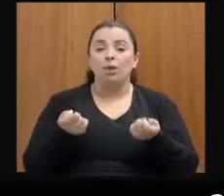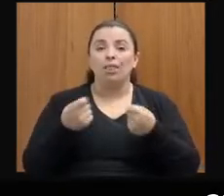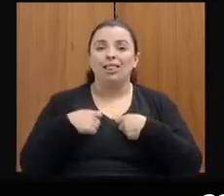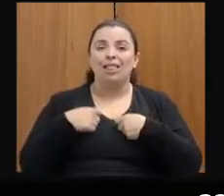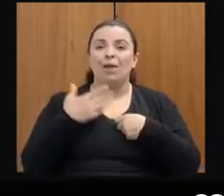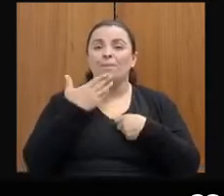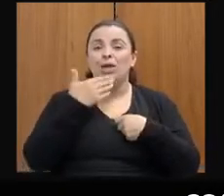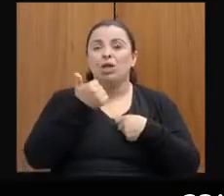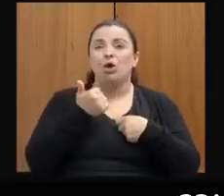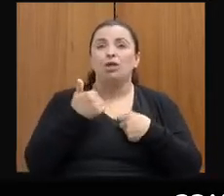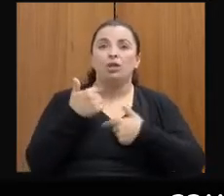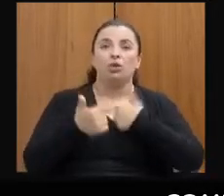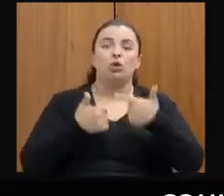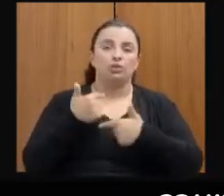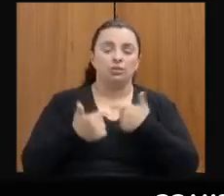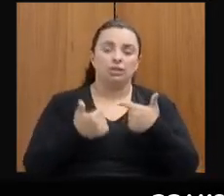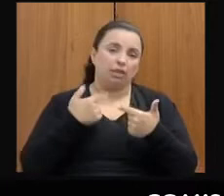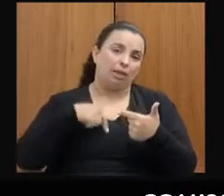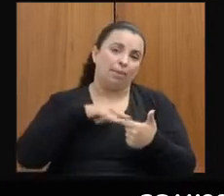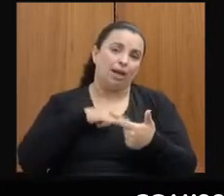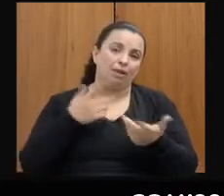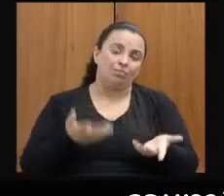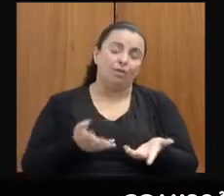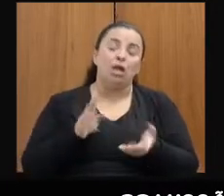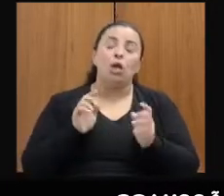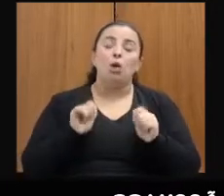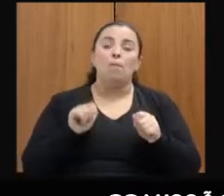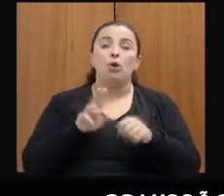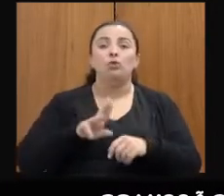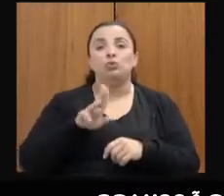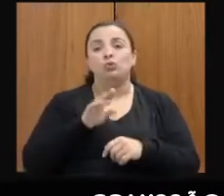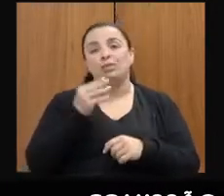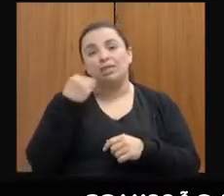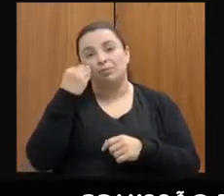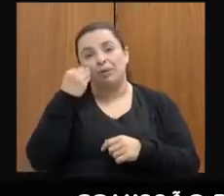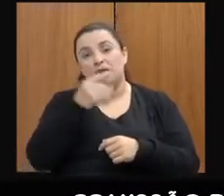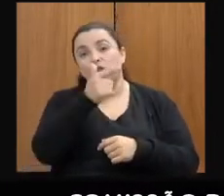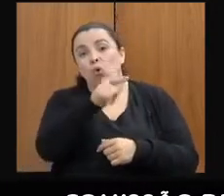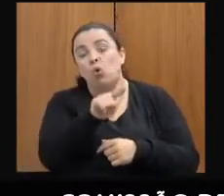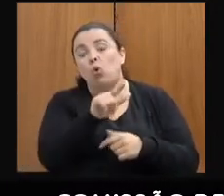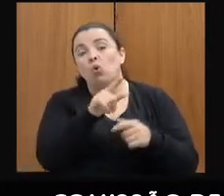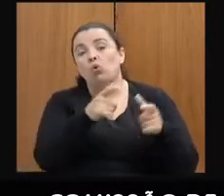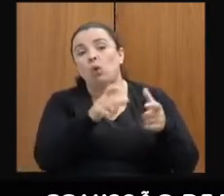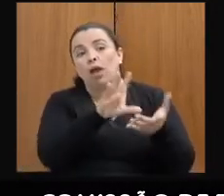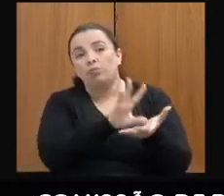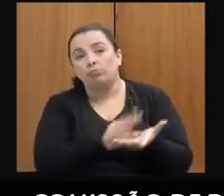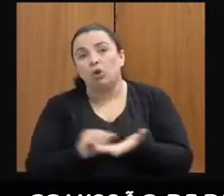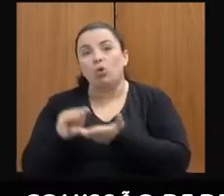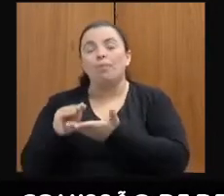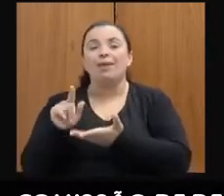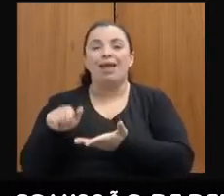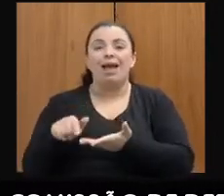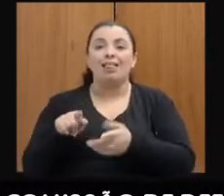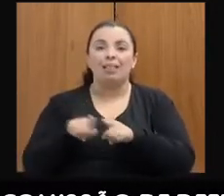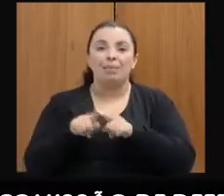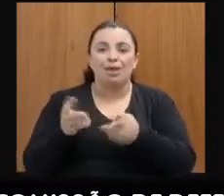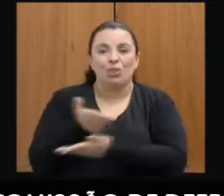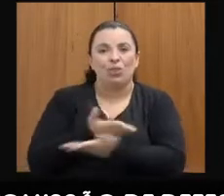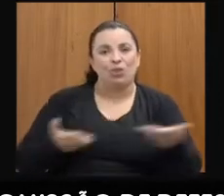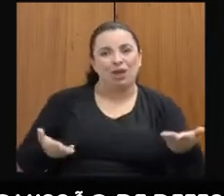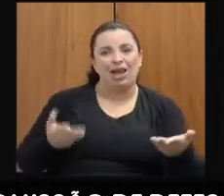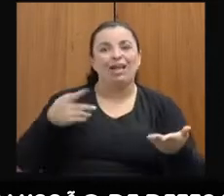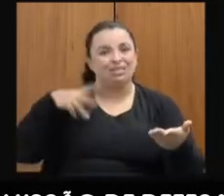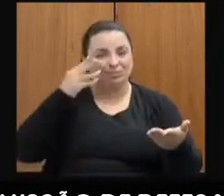nosso trabalho. Eu posso usar da experiência que está sendo feita em outro lugar e vice-versa trocar essas experiências.